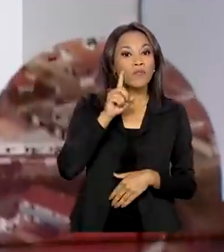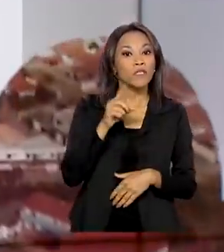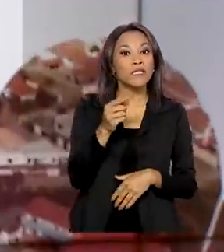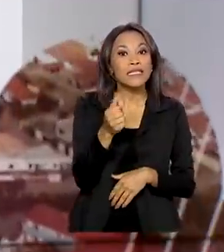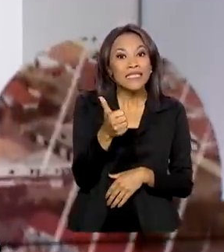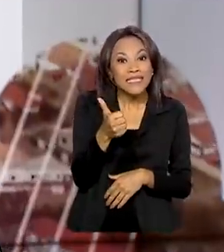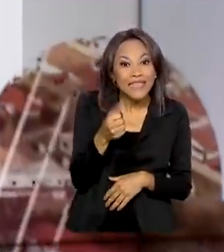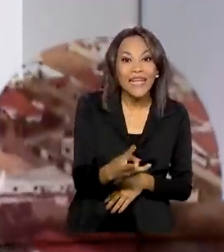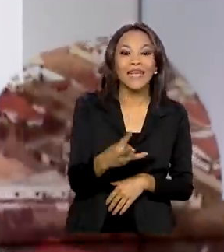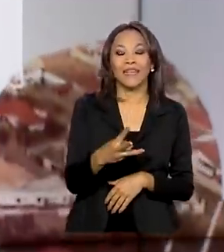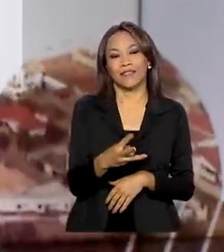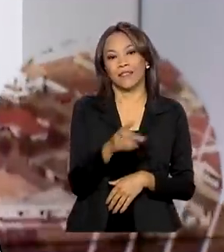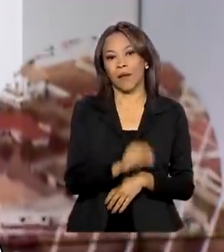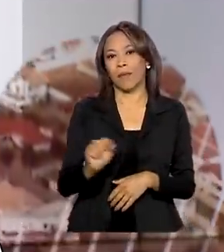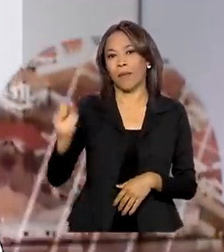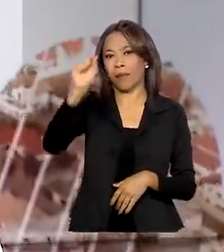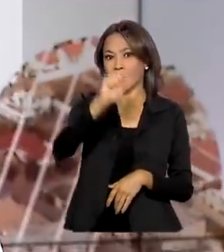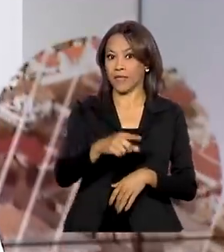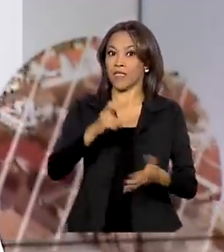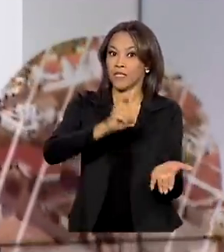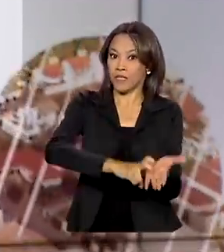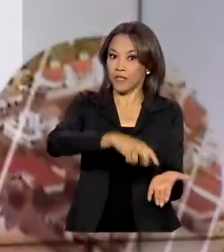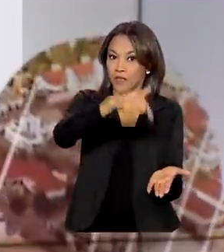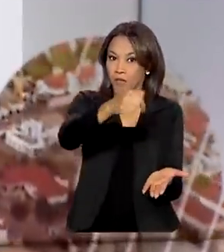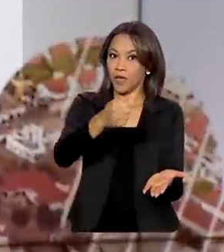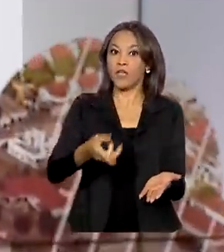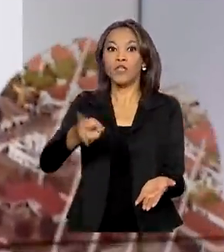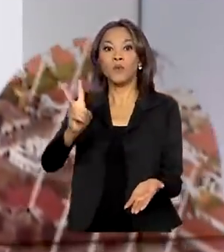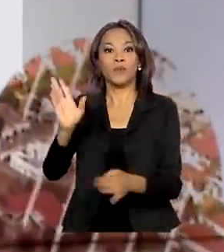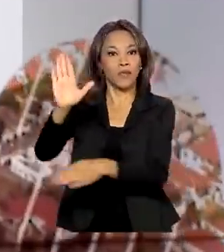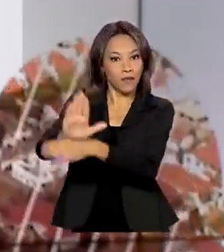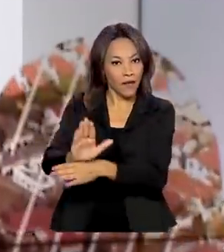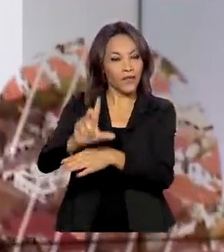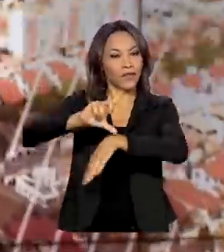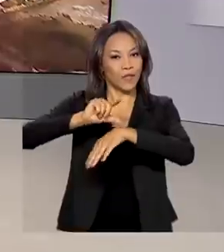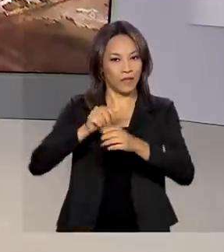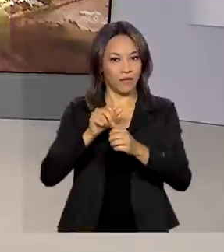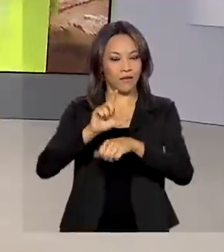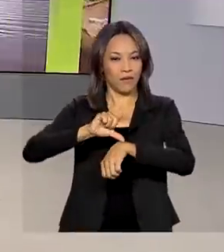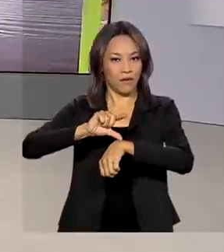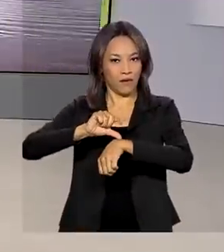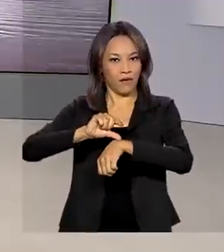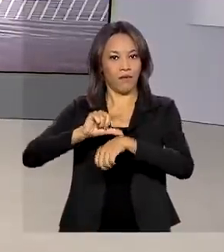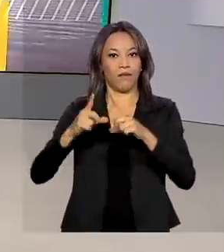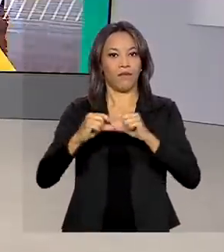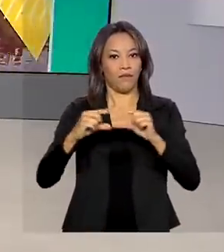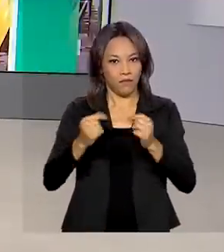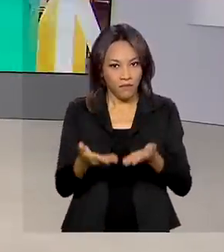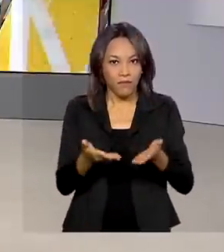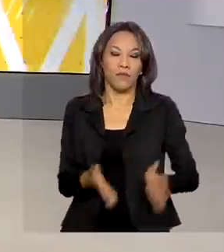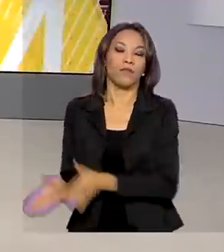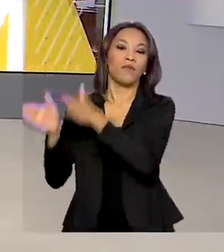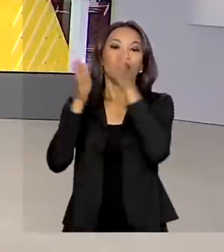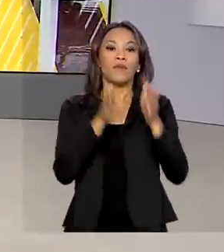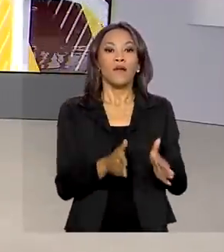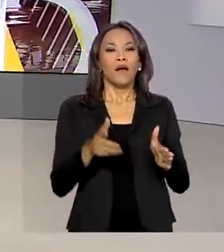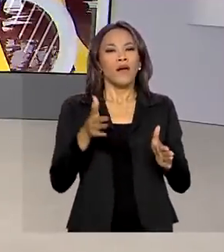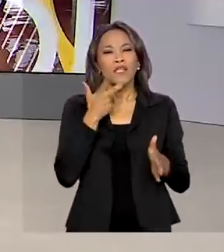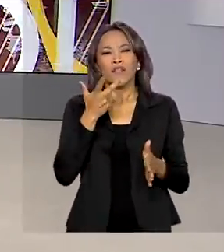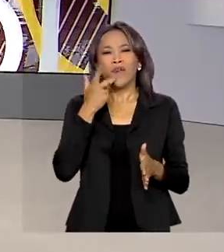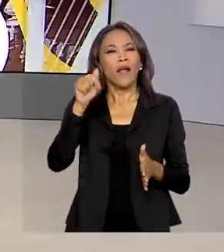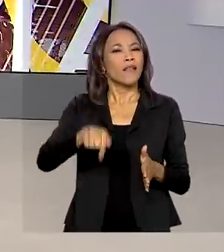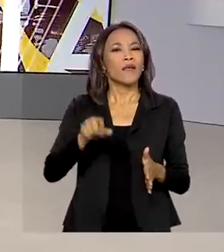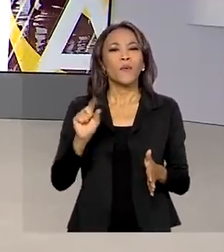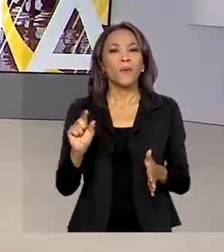cidades às 7 horas da manhã e às 2h30 da tarde no horário de Brasília. A gente vem falando aqui no Brasil em Dia de uma